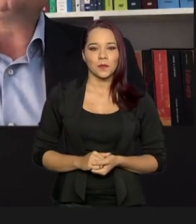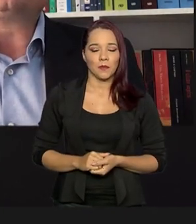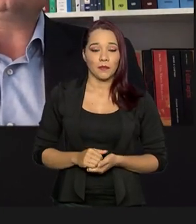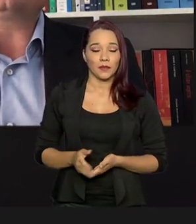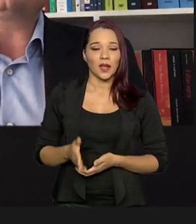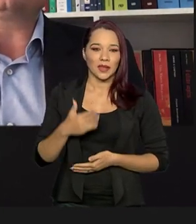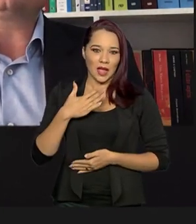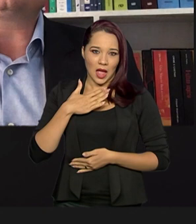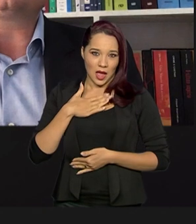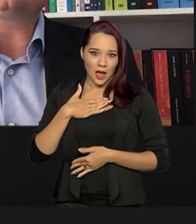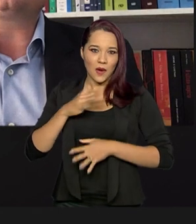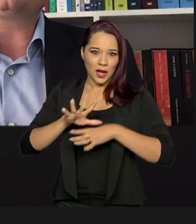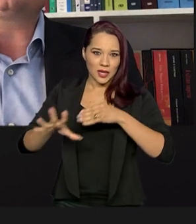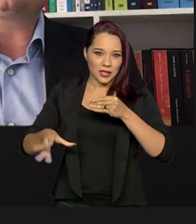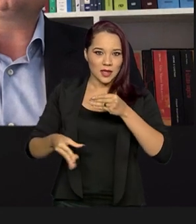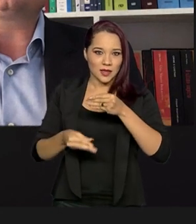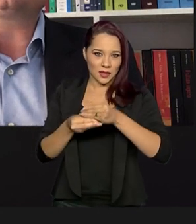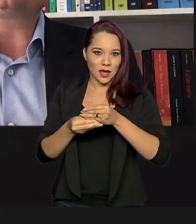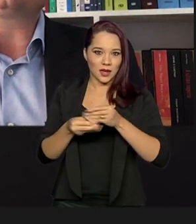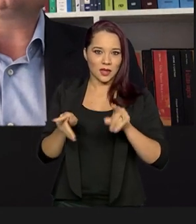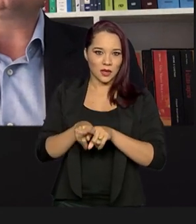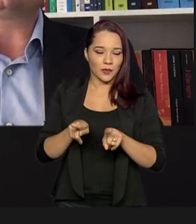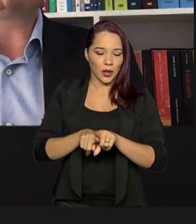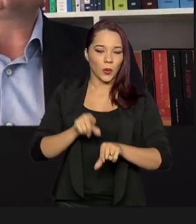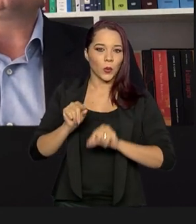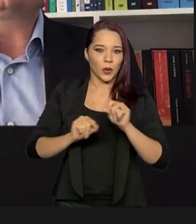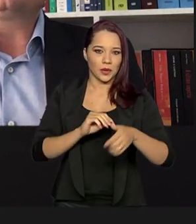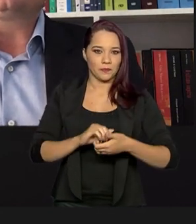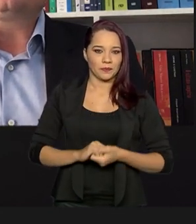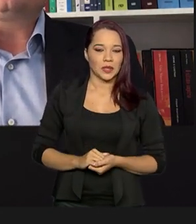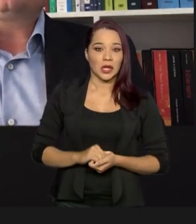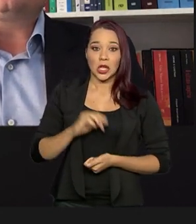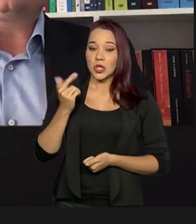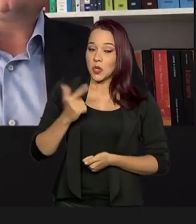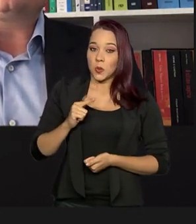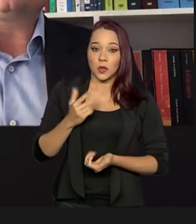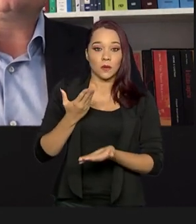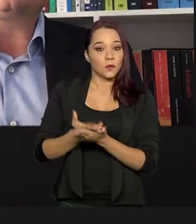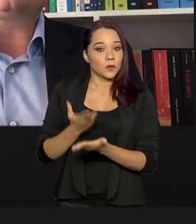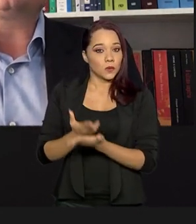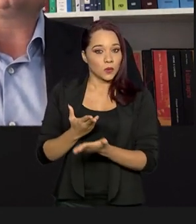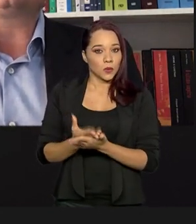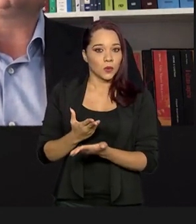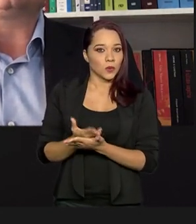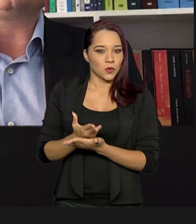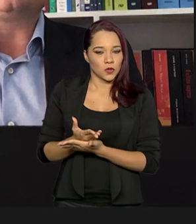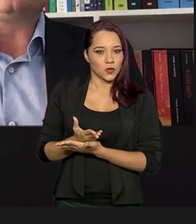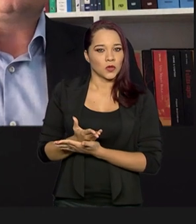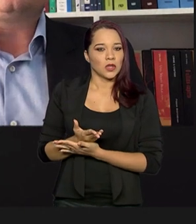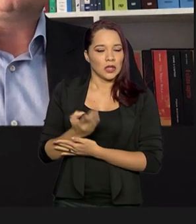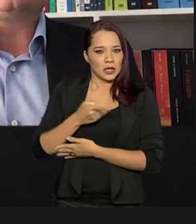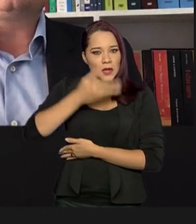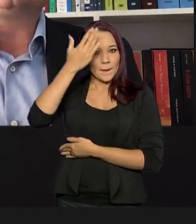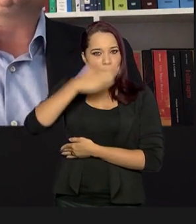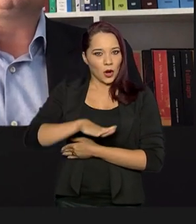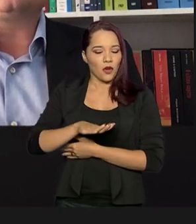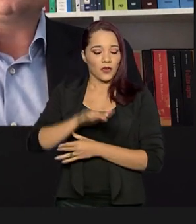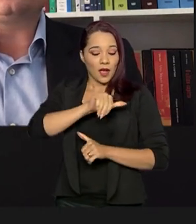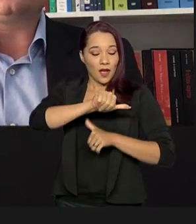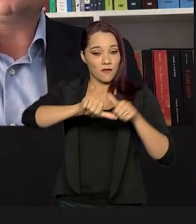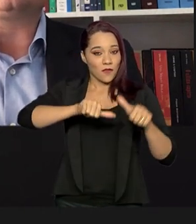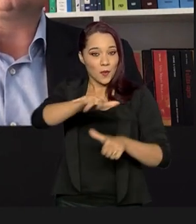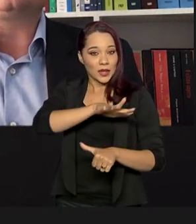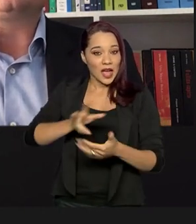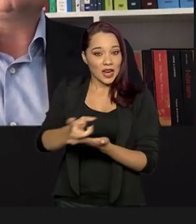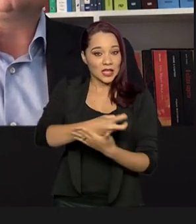Eu acrescentaria o seguinte, não há estudos sólidos que comprovem que a reforma